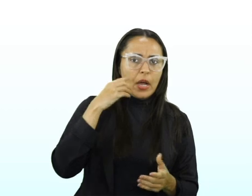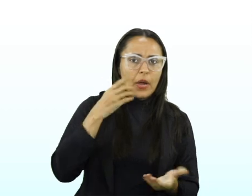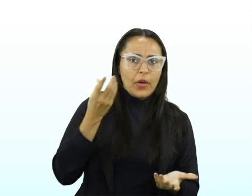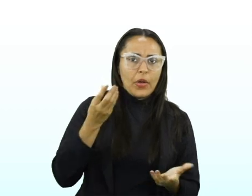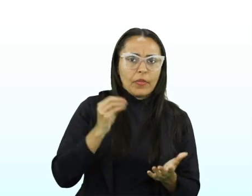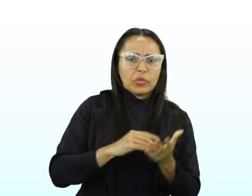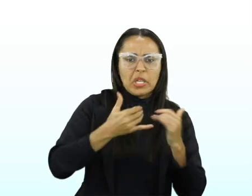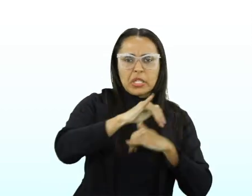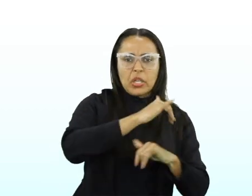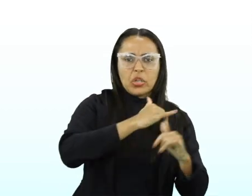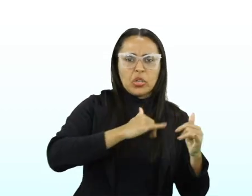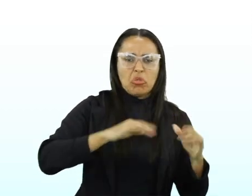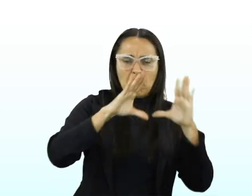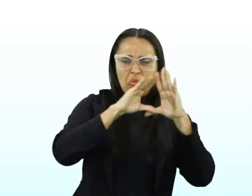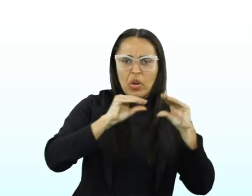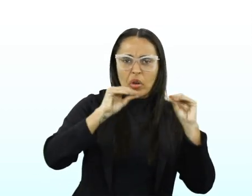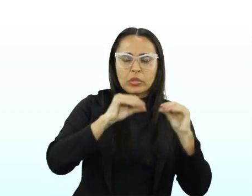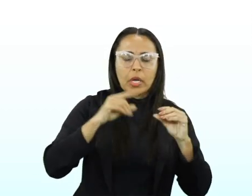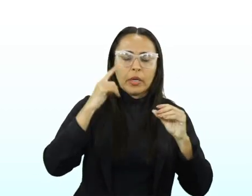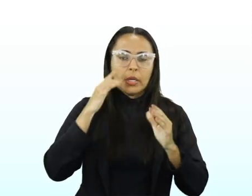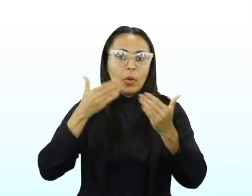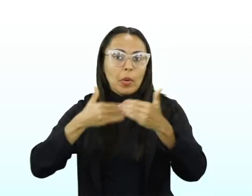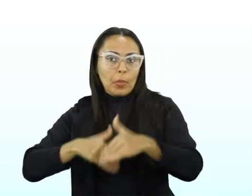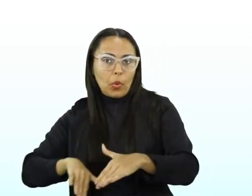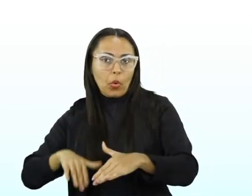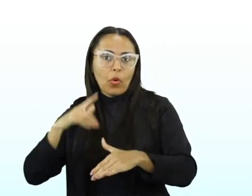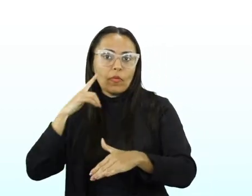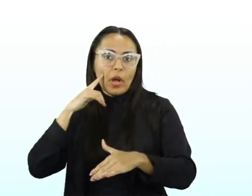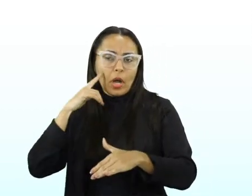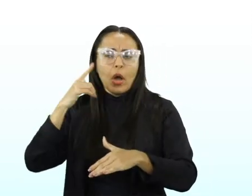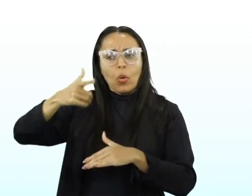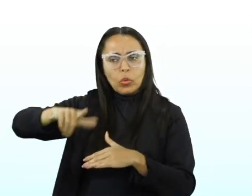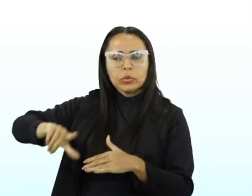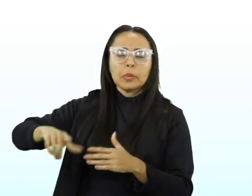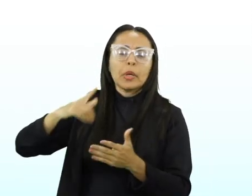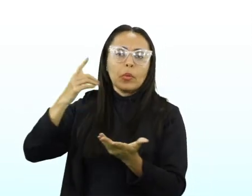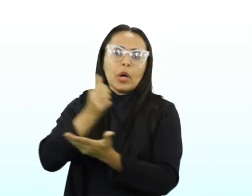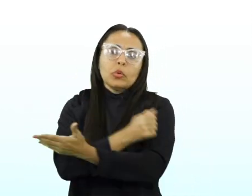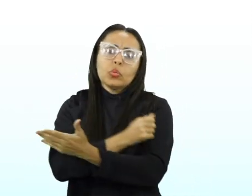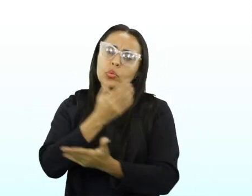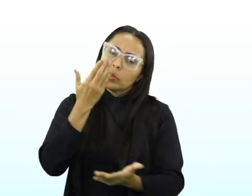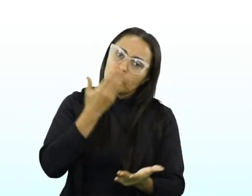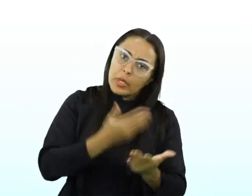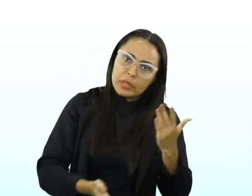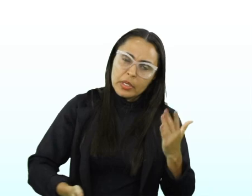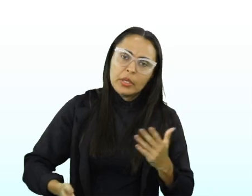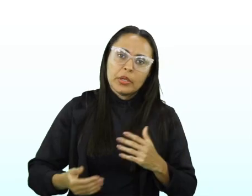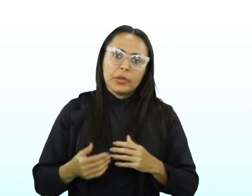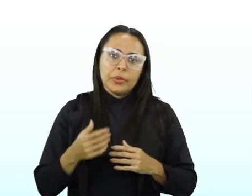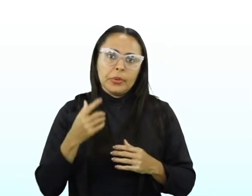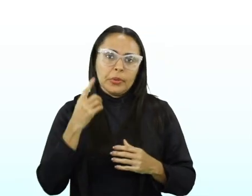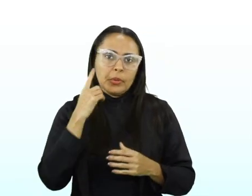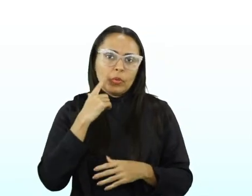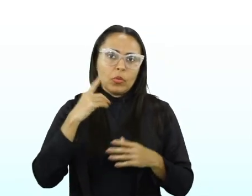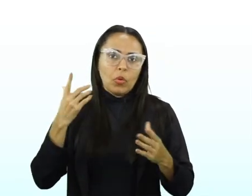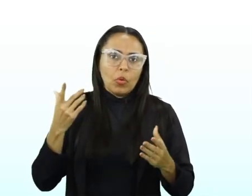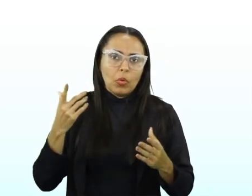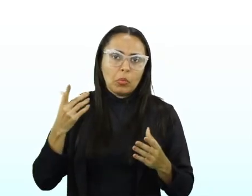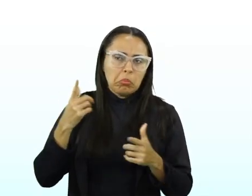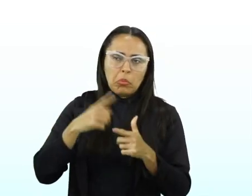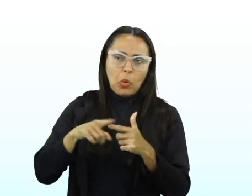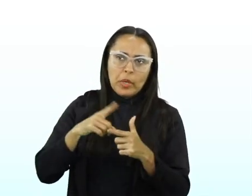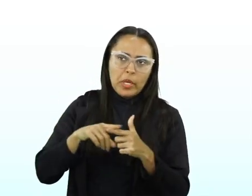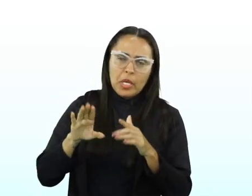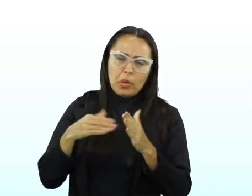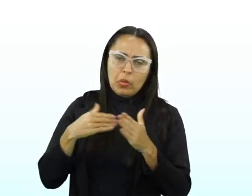fica uma outra prova lá, pronta para que o aluno que perdeu, ou uma falta de energia, por algum